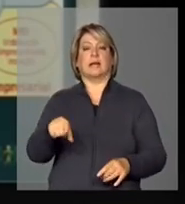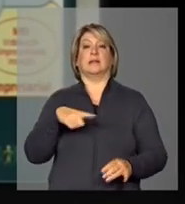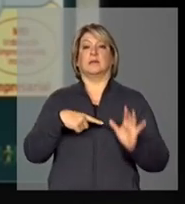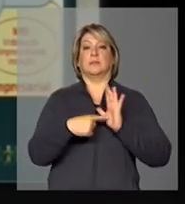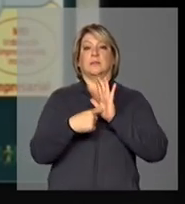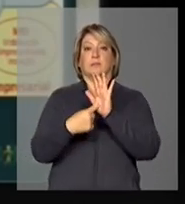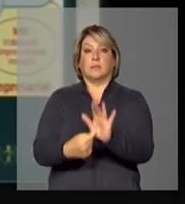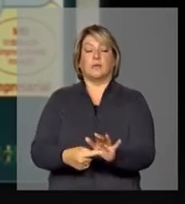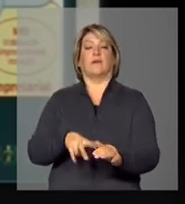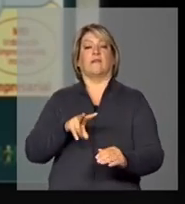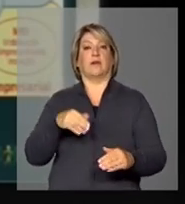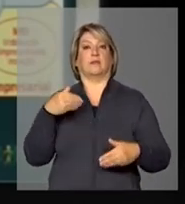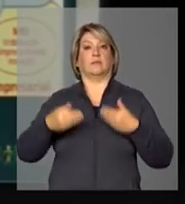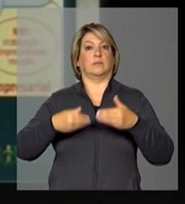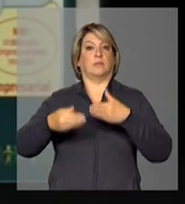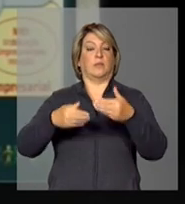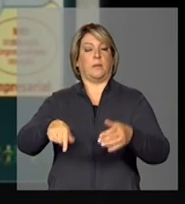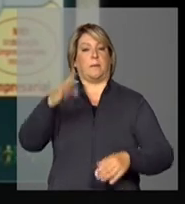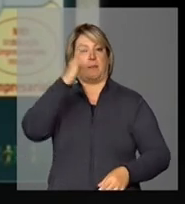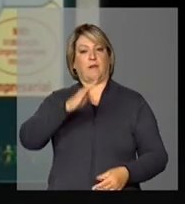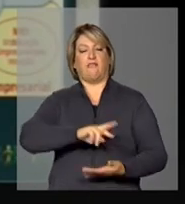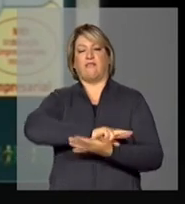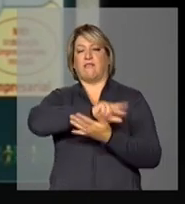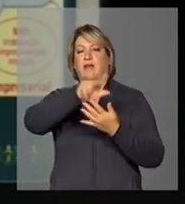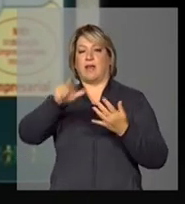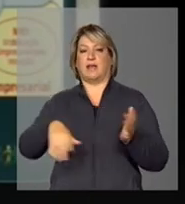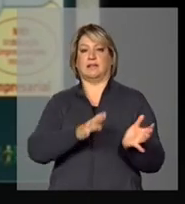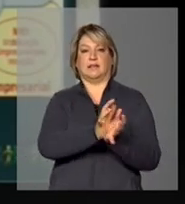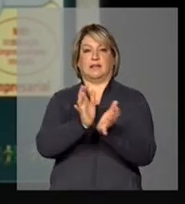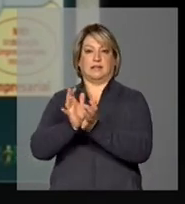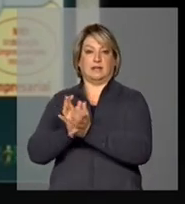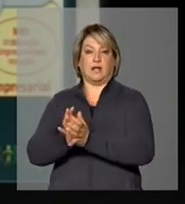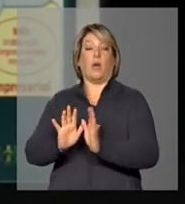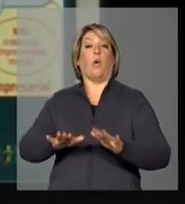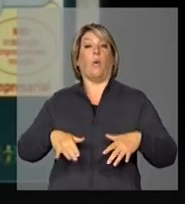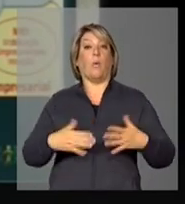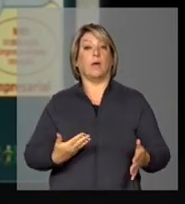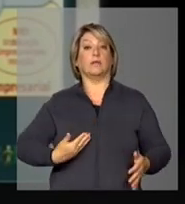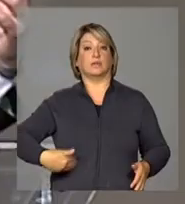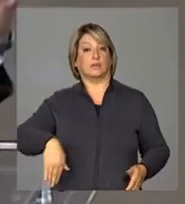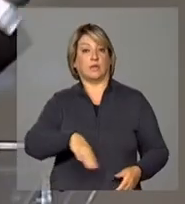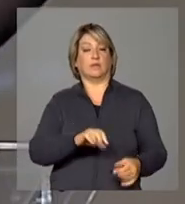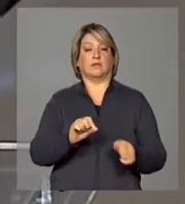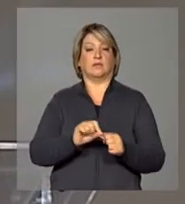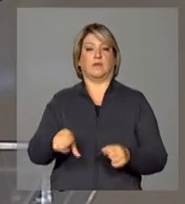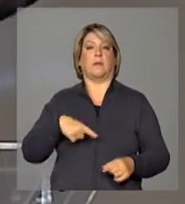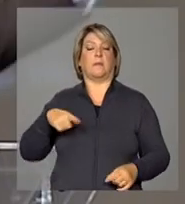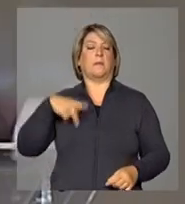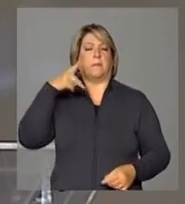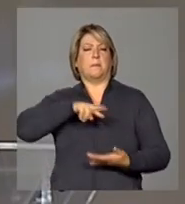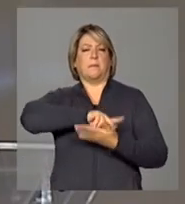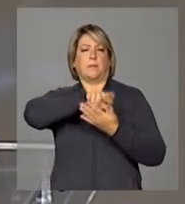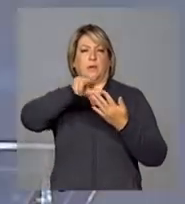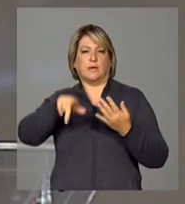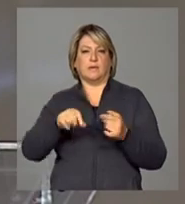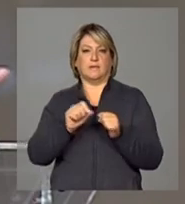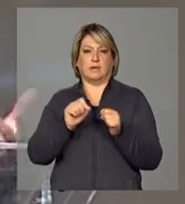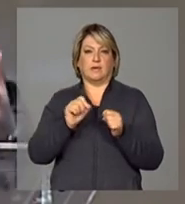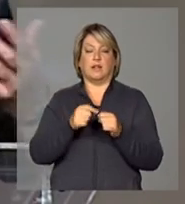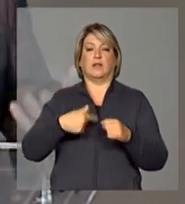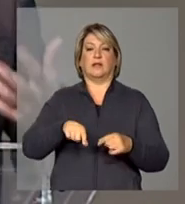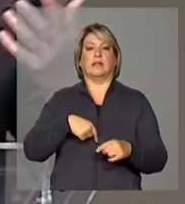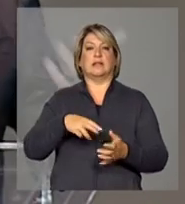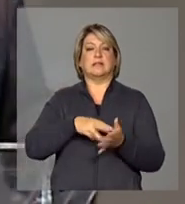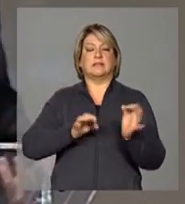se impondo no Brasil nas várias áreas. Quando nós olhamos as várias políticas que estão sendo formuladas, eu coloco aqui o exemplo da Estratégia